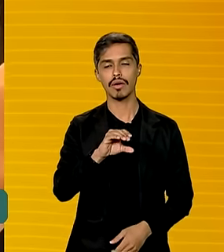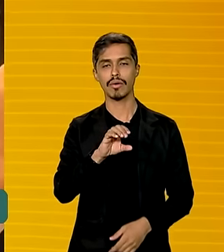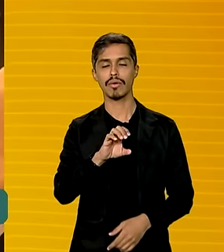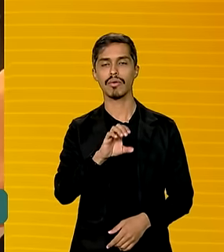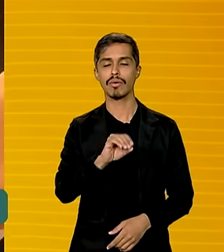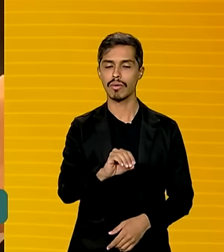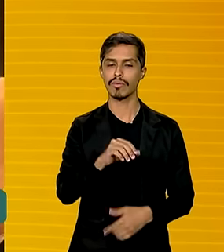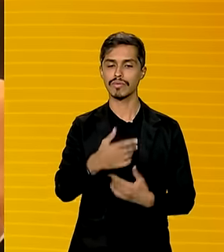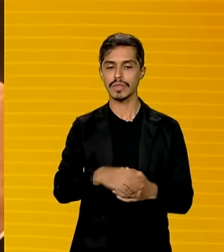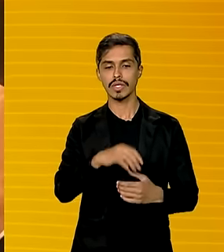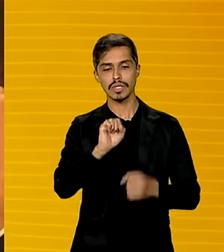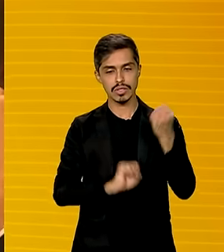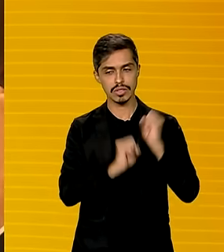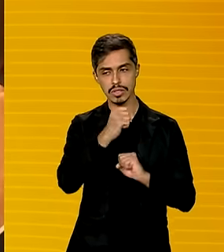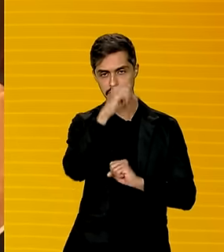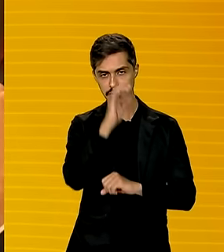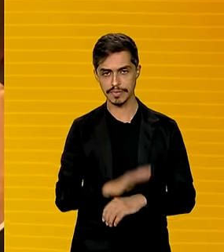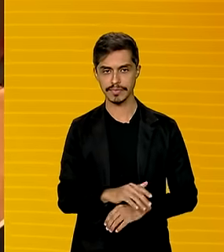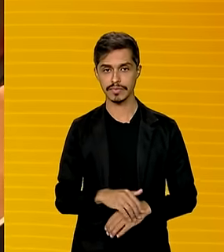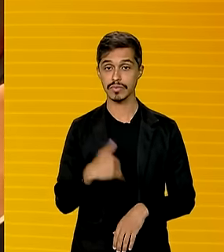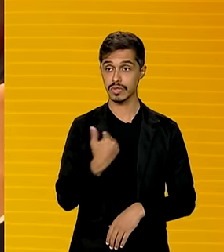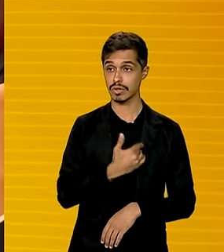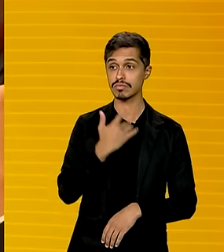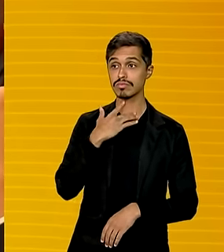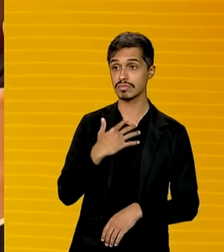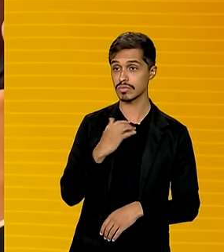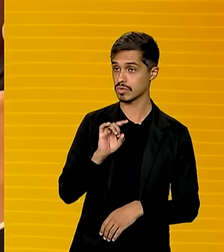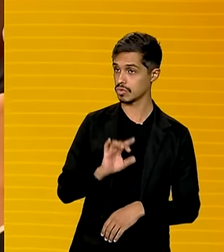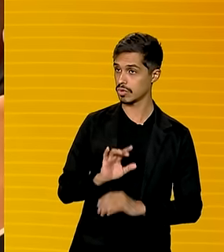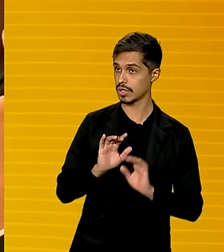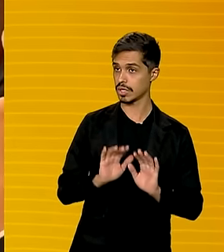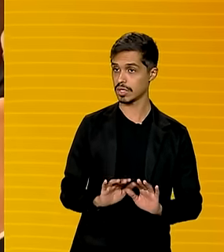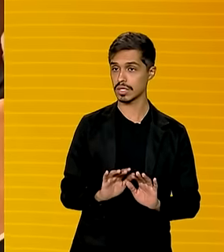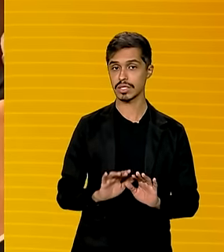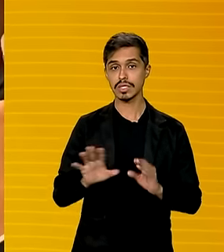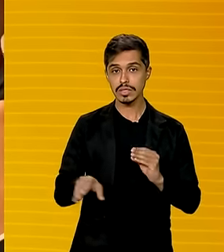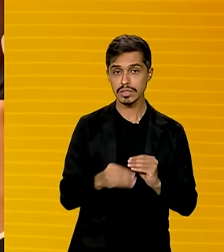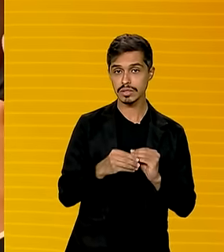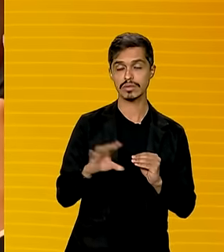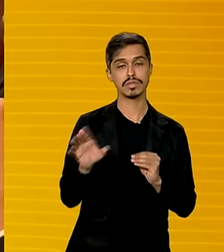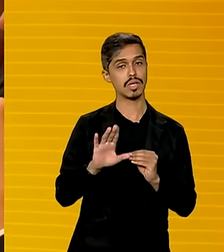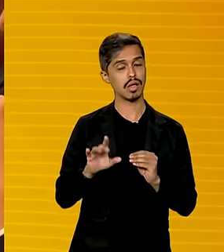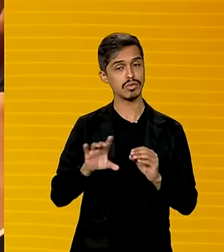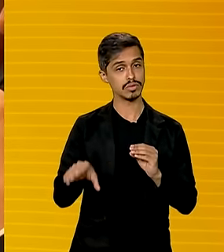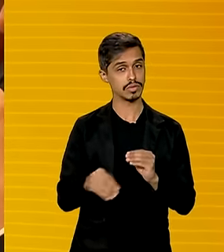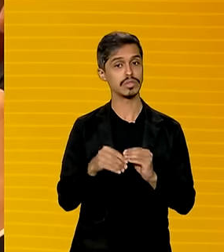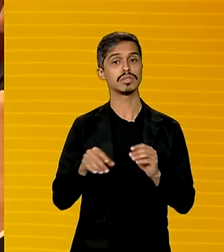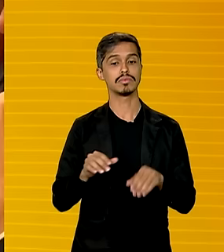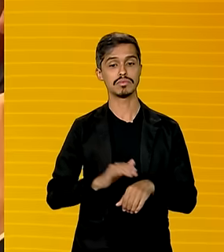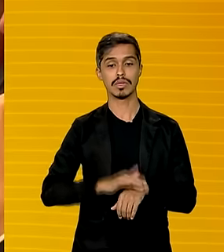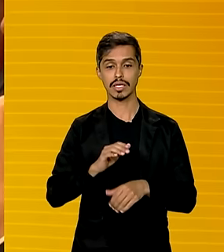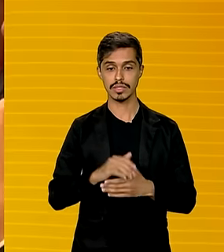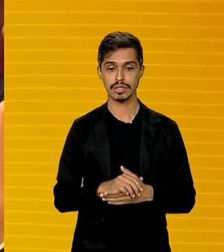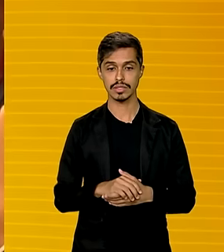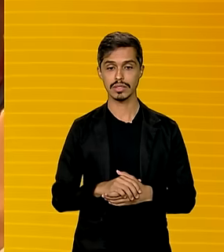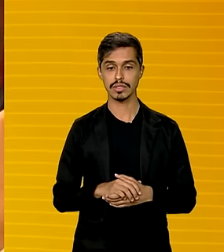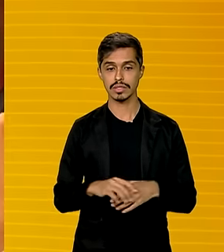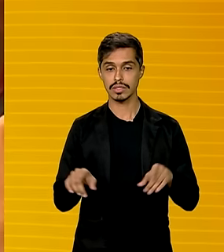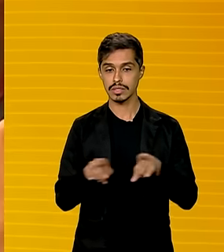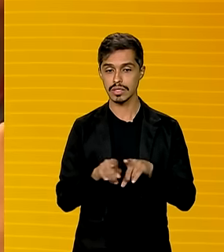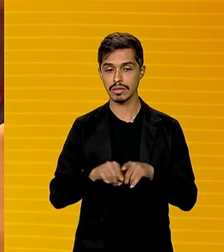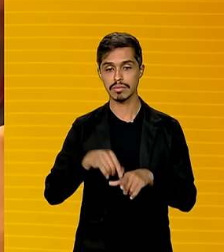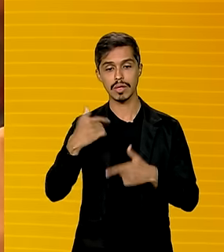política, desejamos não somente incrementar a empresa nacional e gerar